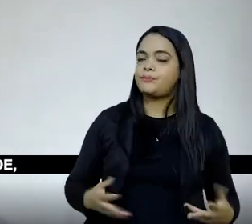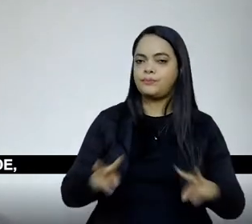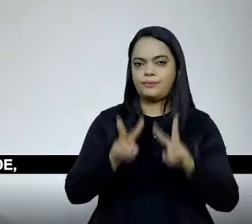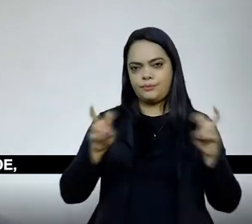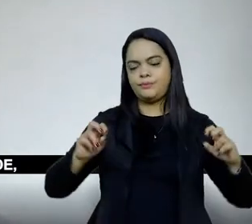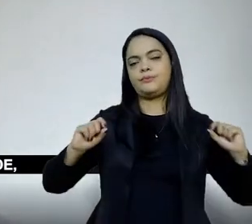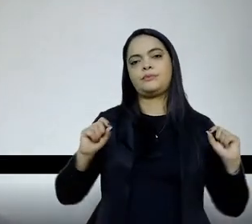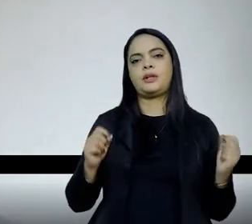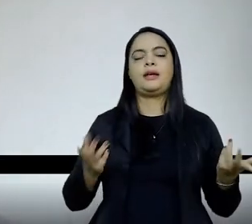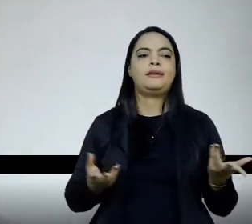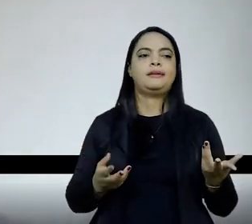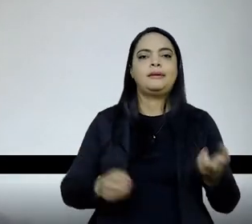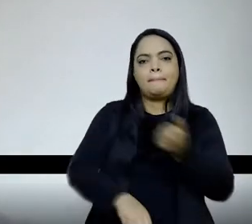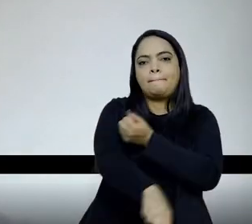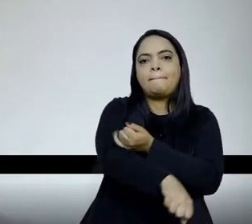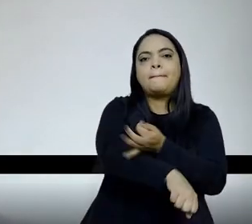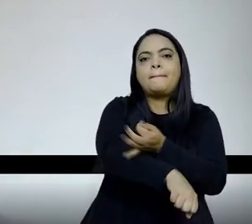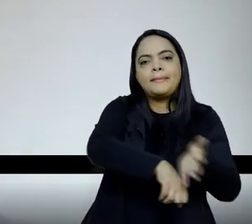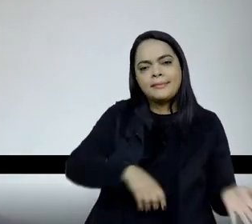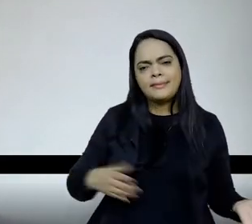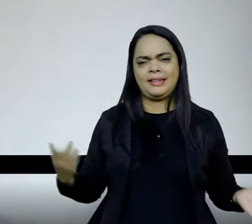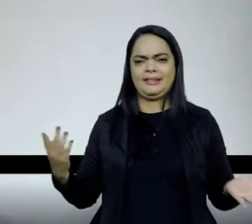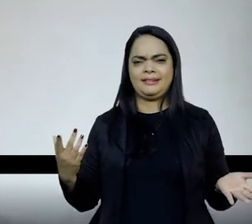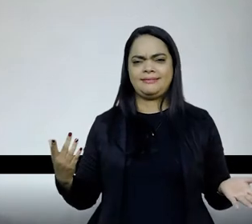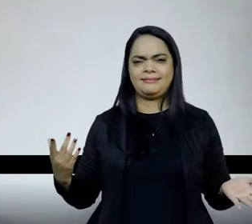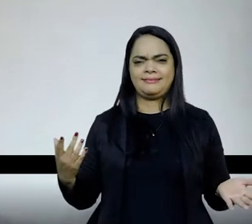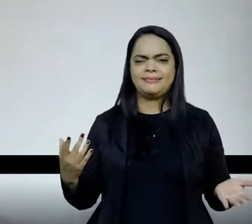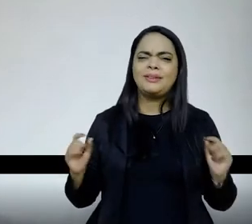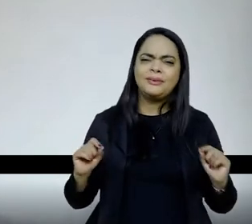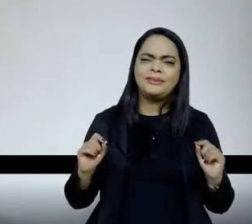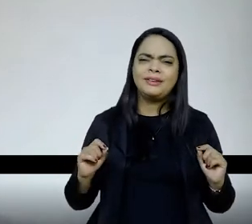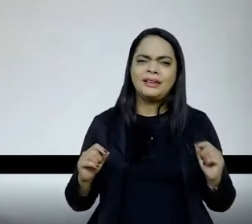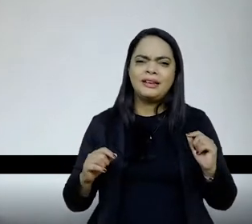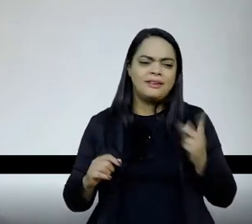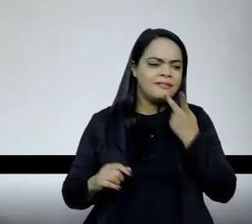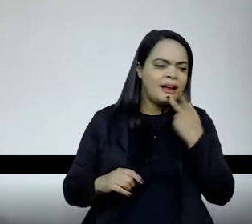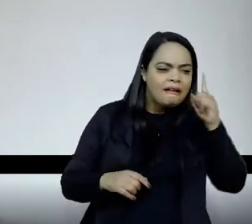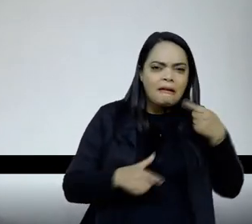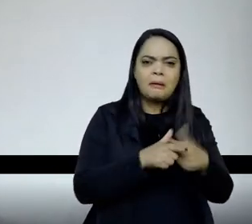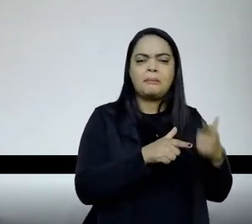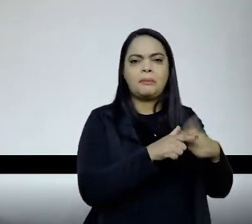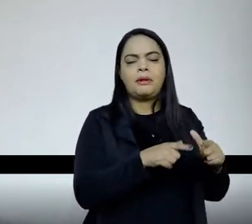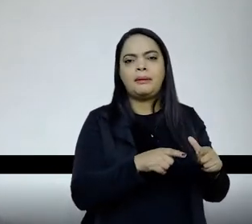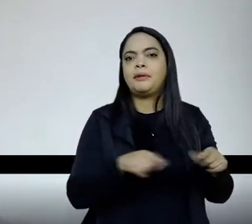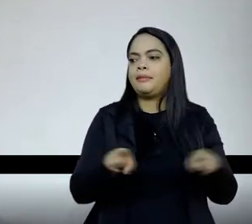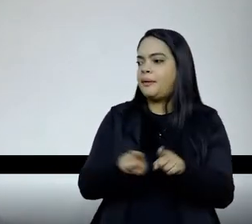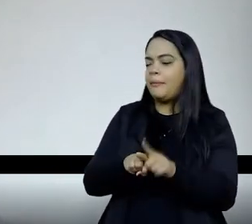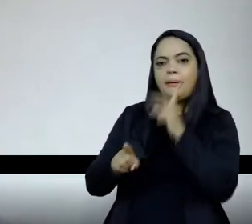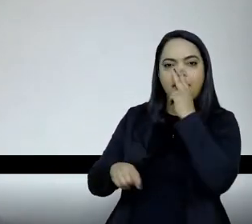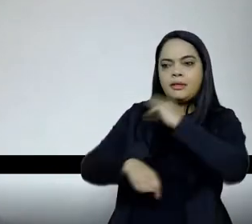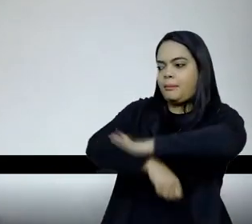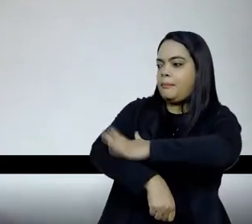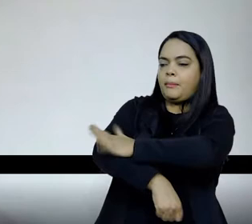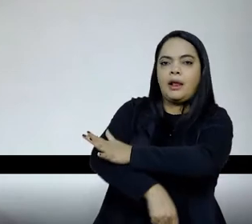falado muito da branquidade, né? Quer dizer, problematizar essa noção é também problematizar o racismo, problematizar a